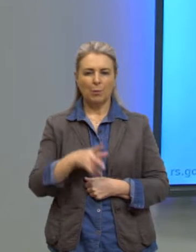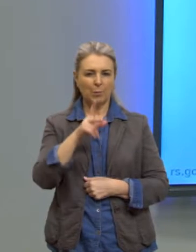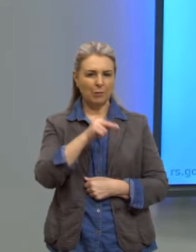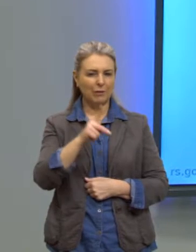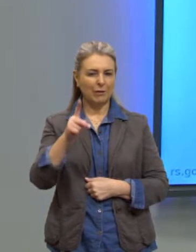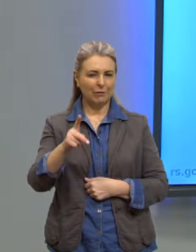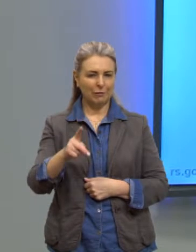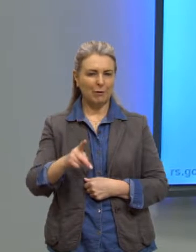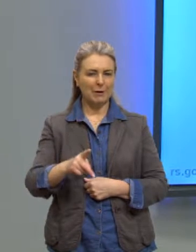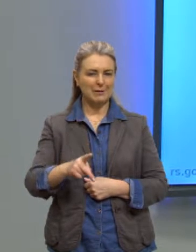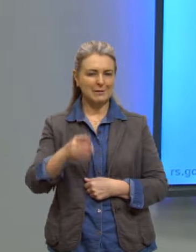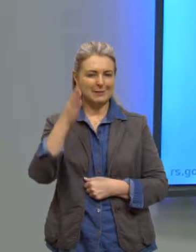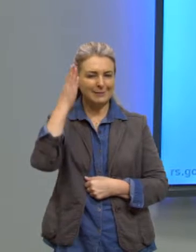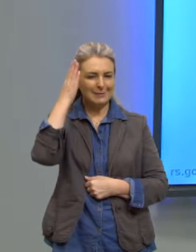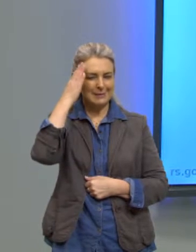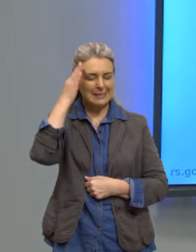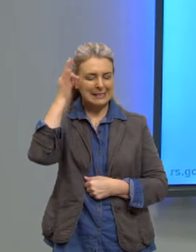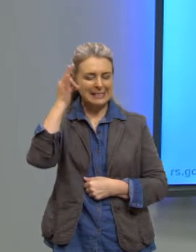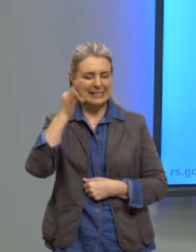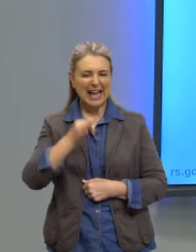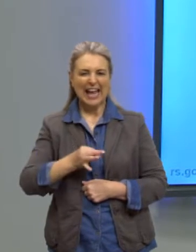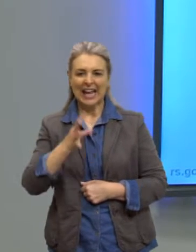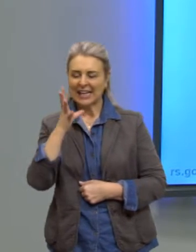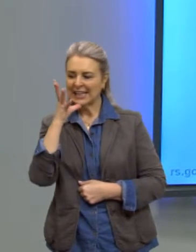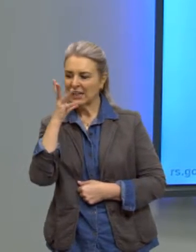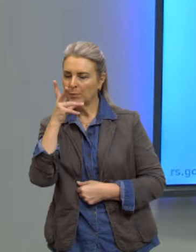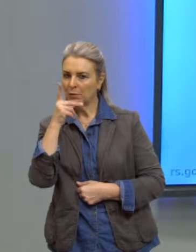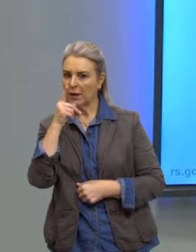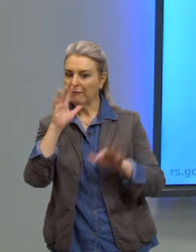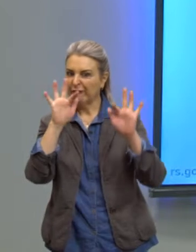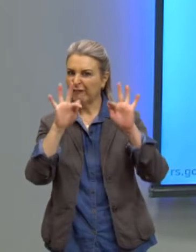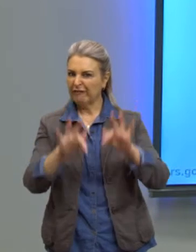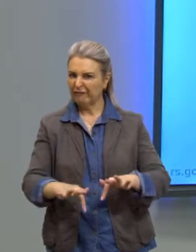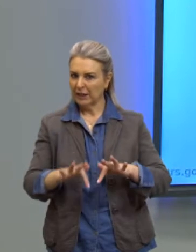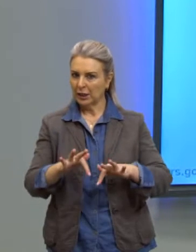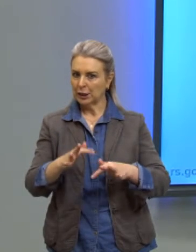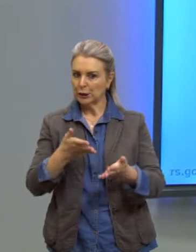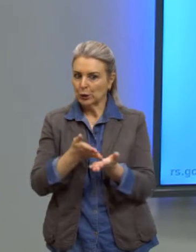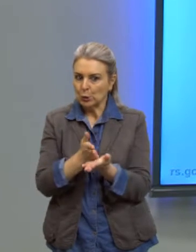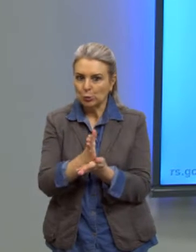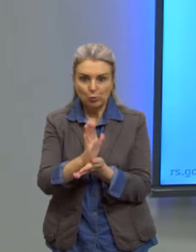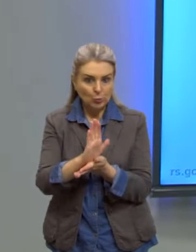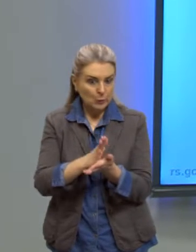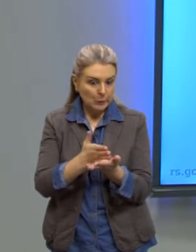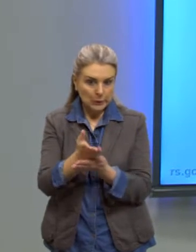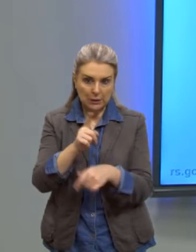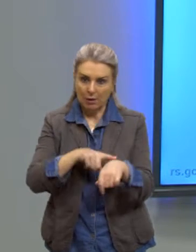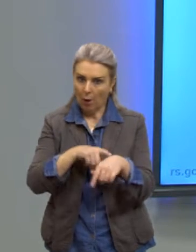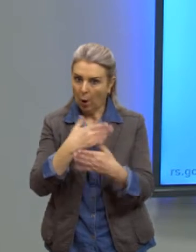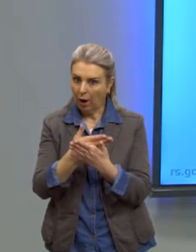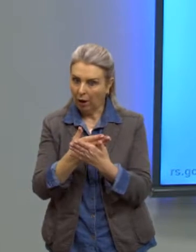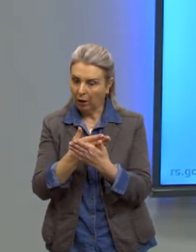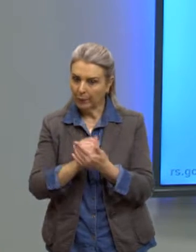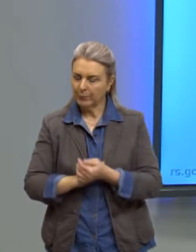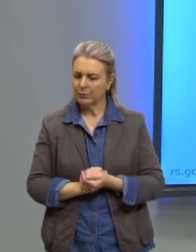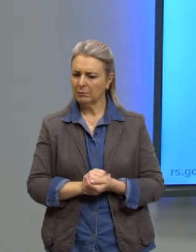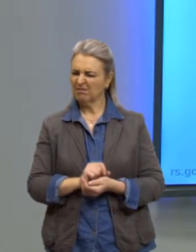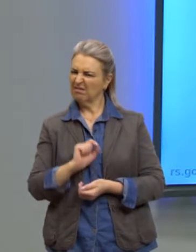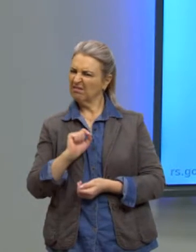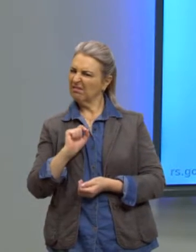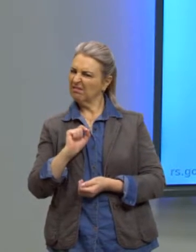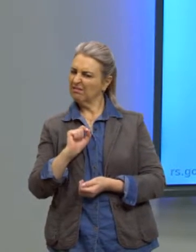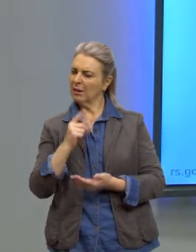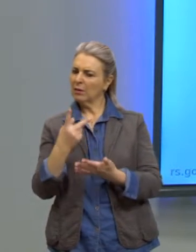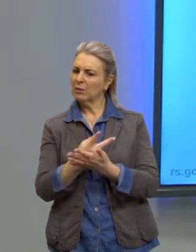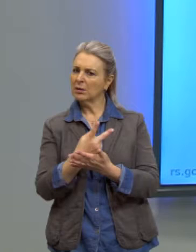professor tinha certeza que aquilo ali ia demorar. Ah, os alunos iam parar de bagunçar e iam demorar. Porém, o que aconteceu? O